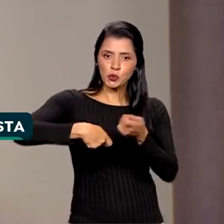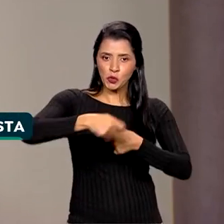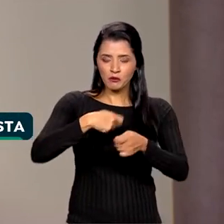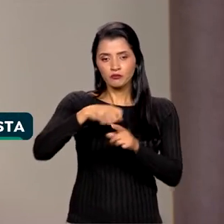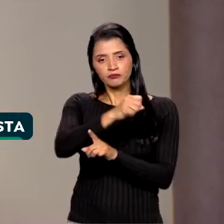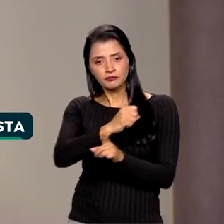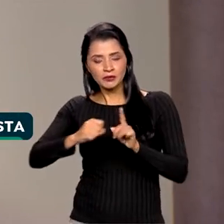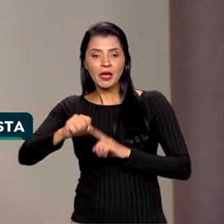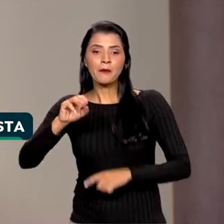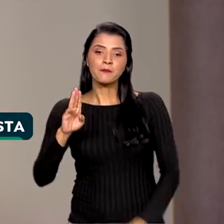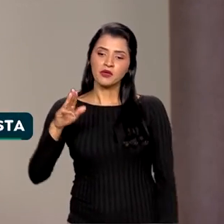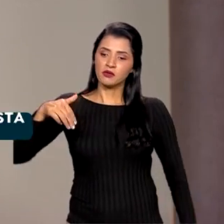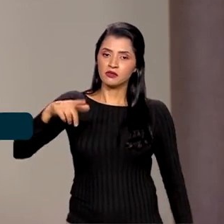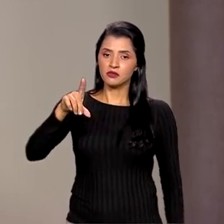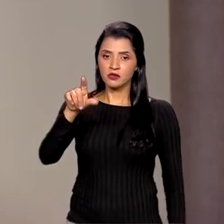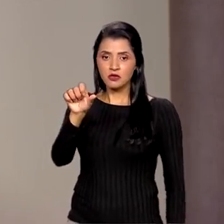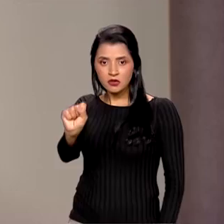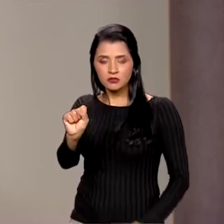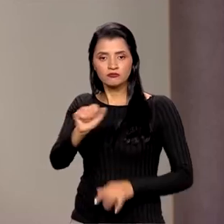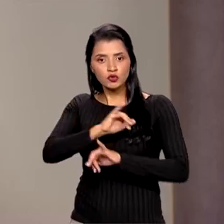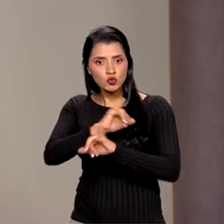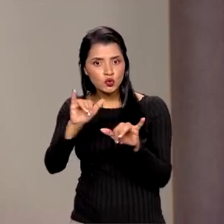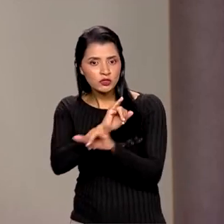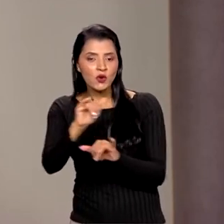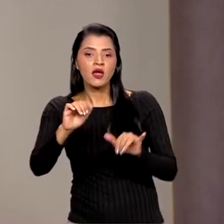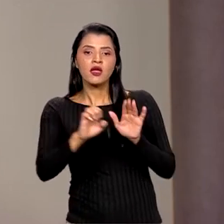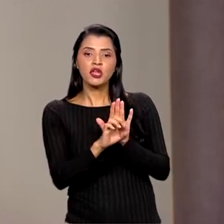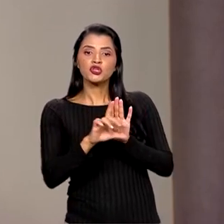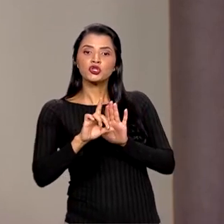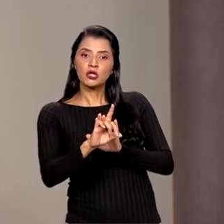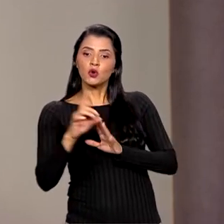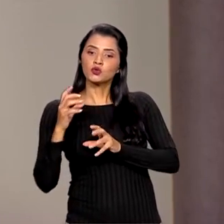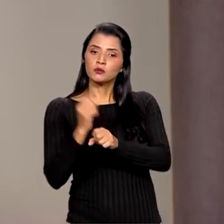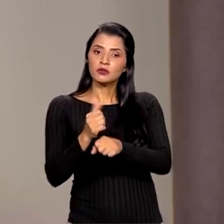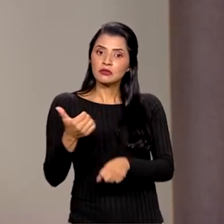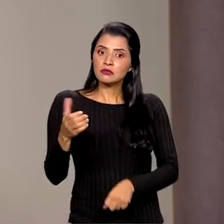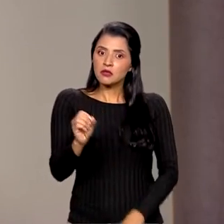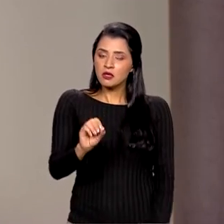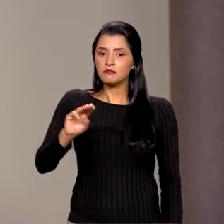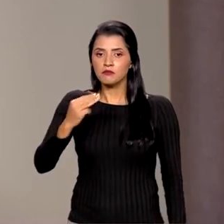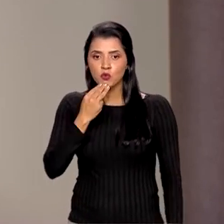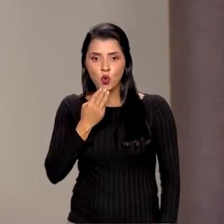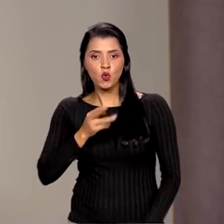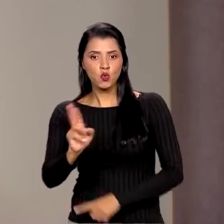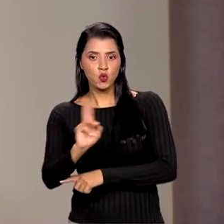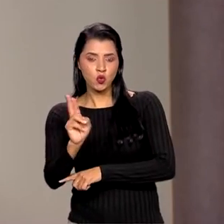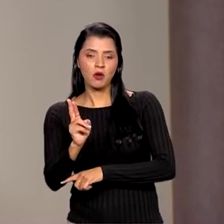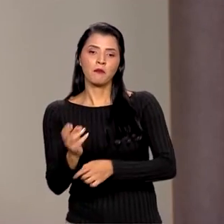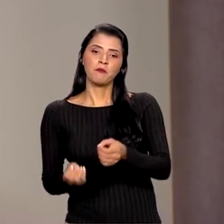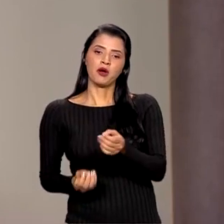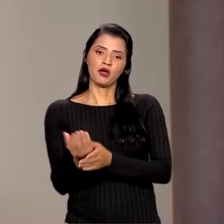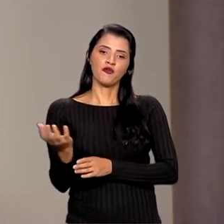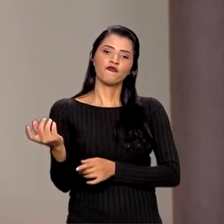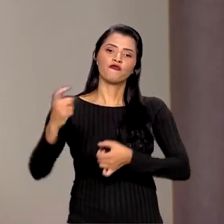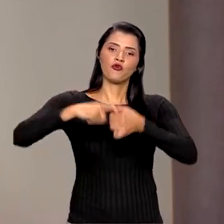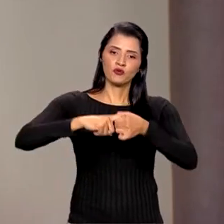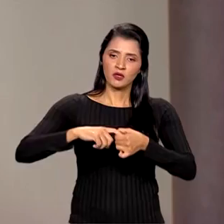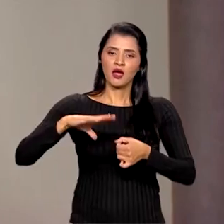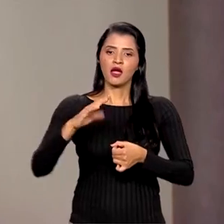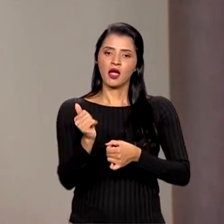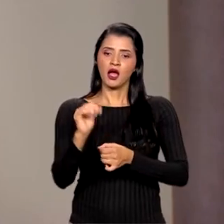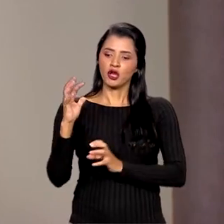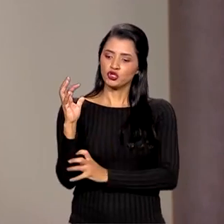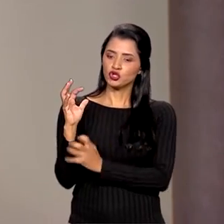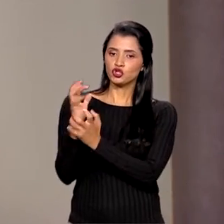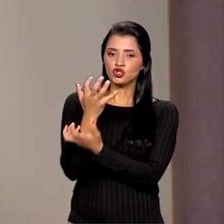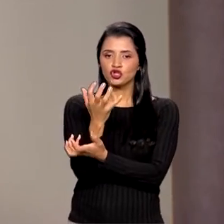Social, BNDES, anunciaram um edital de 10 milhões de reais para a restauração da caatinga por meio do programa Floresta